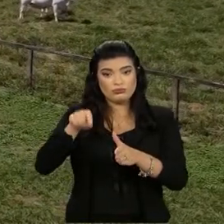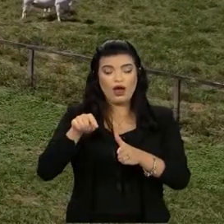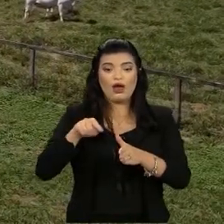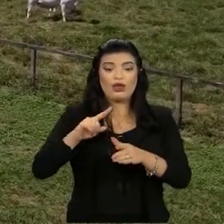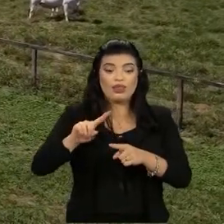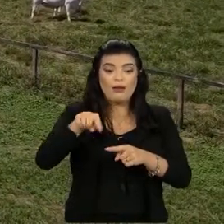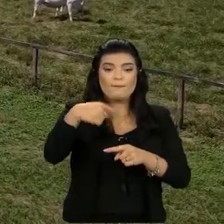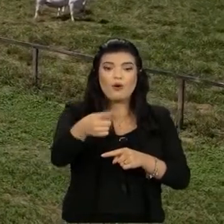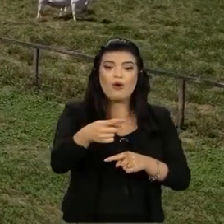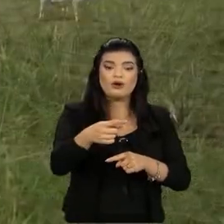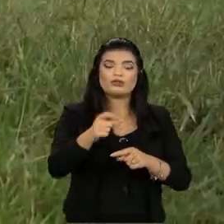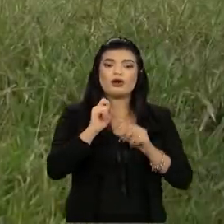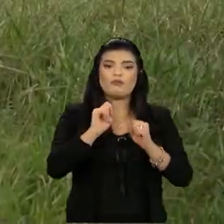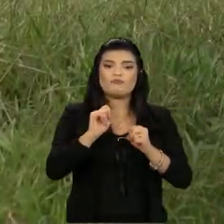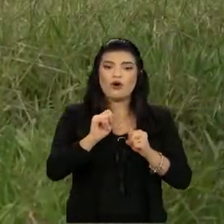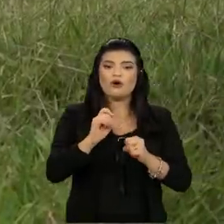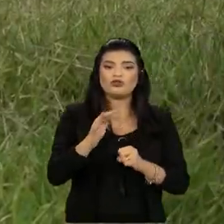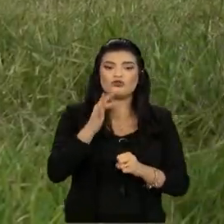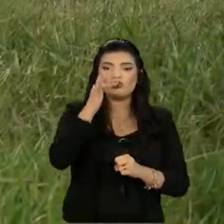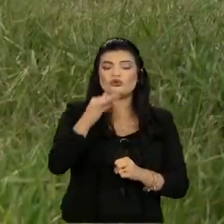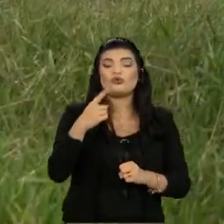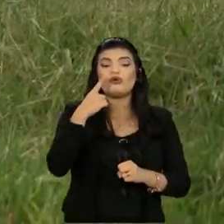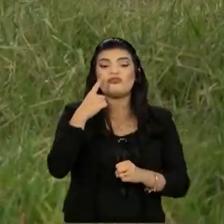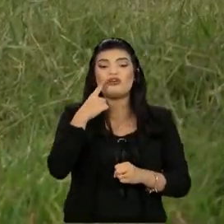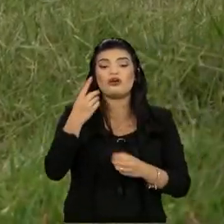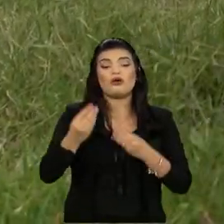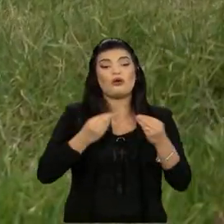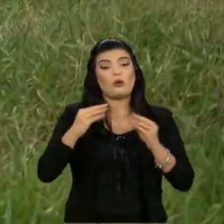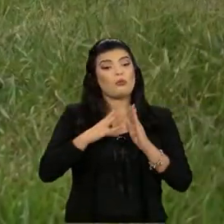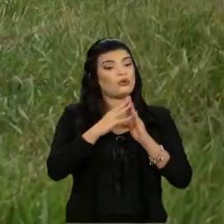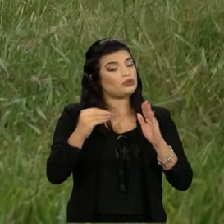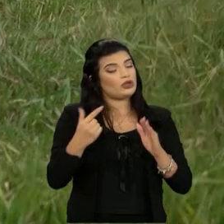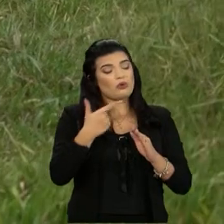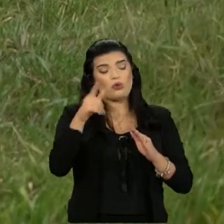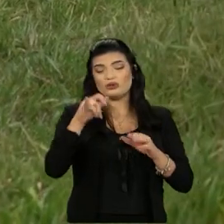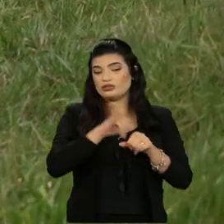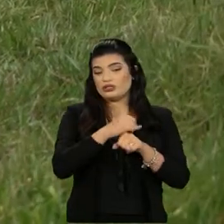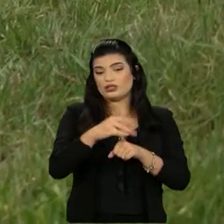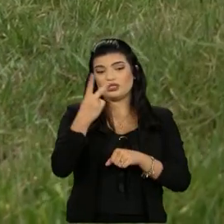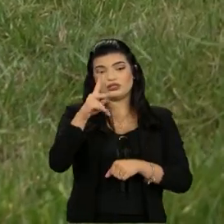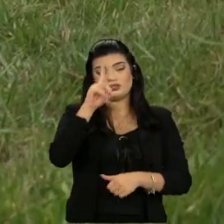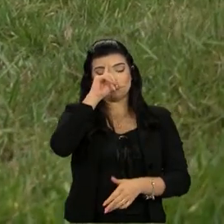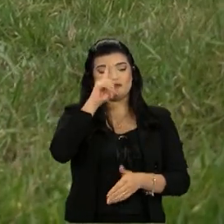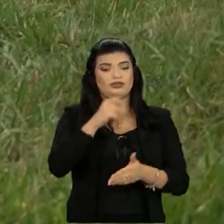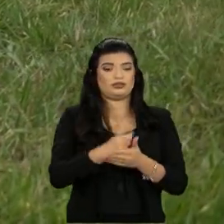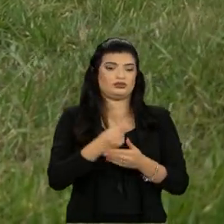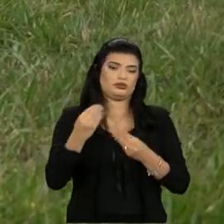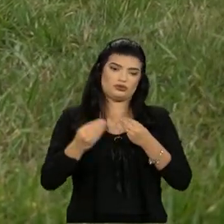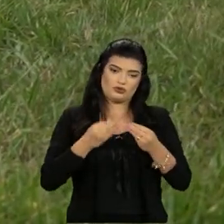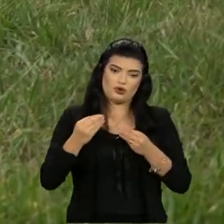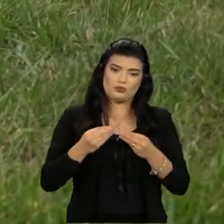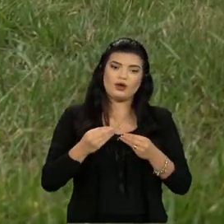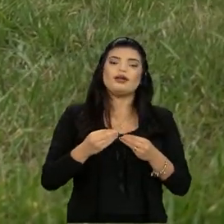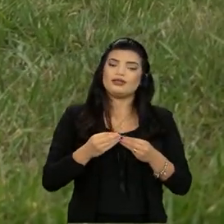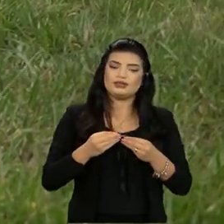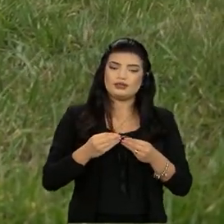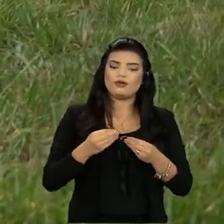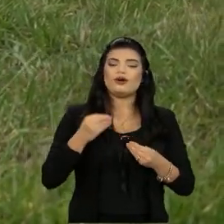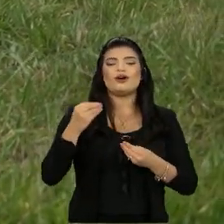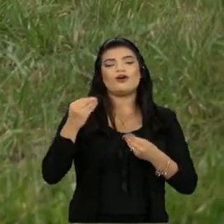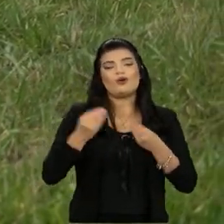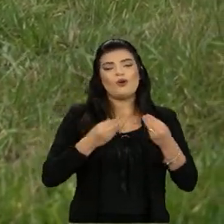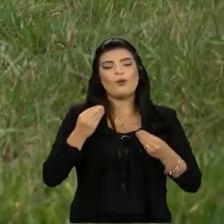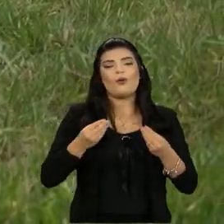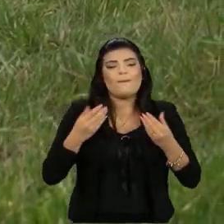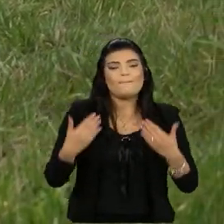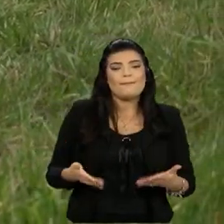confinamento. Poderia ser uma terminação intensiva a pasto, é um modelo que pode ser qualquer um. Mas vamos passar pelo confinamento. Nós estimamos que a gente vai conseguir o